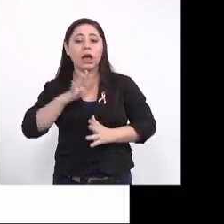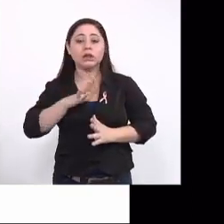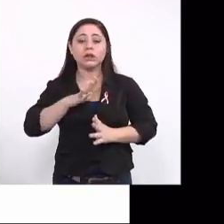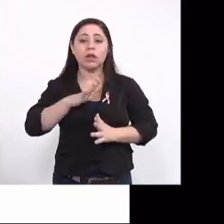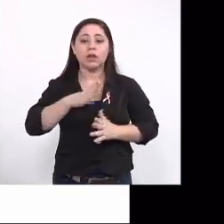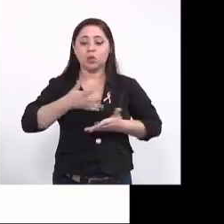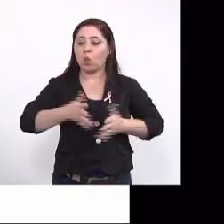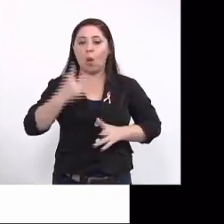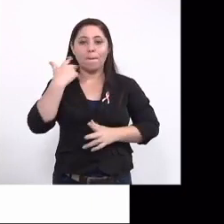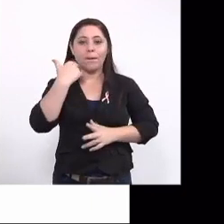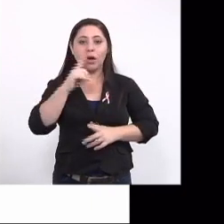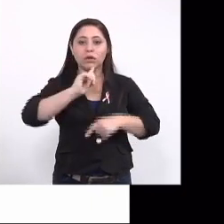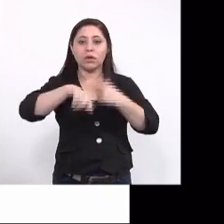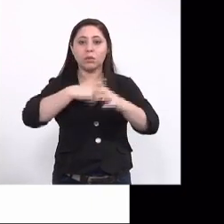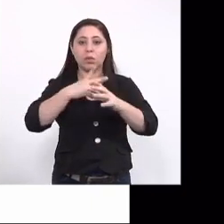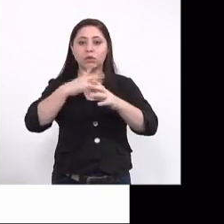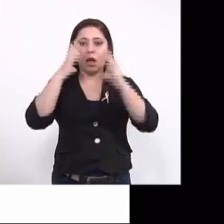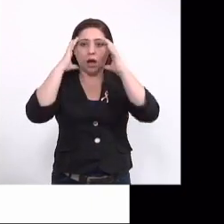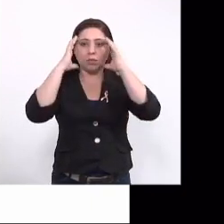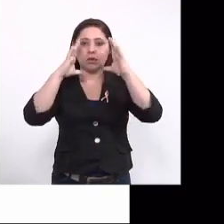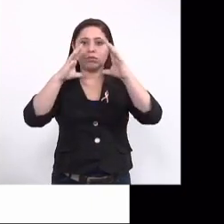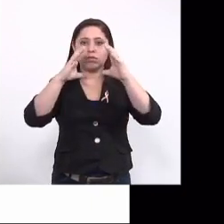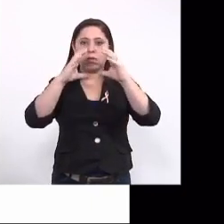cabeça começa literalmente a desabar.